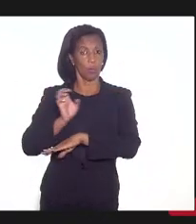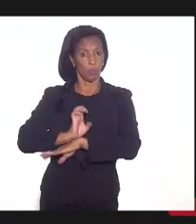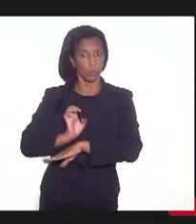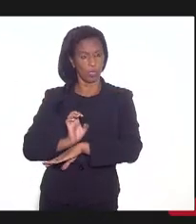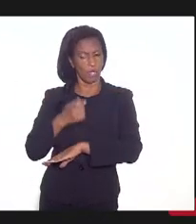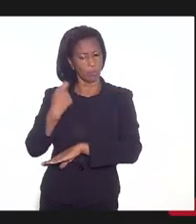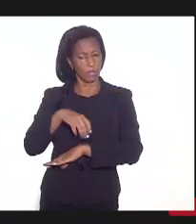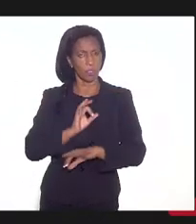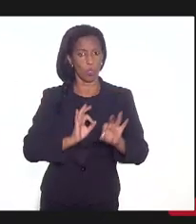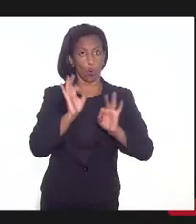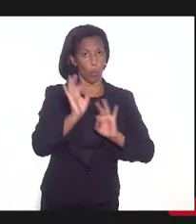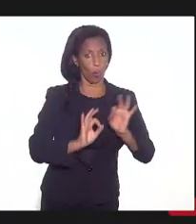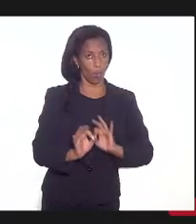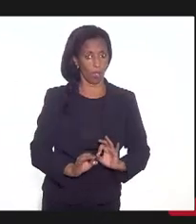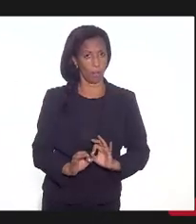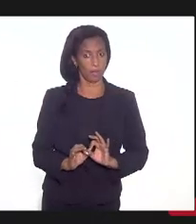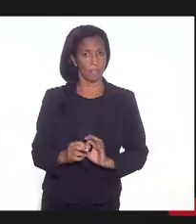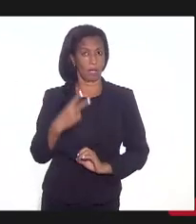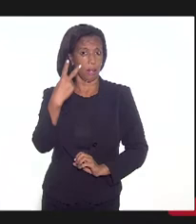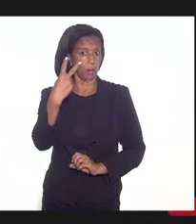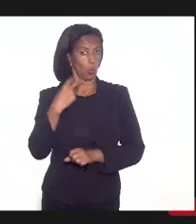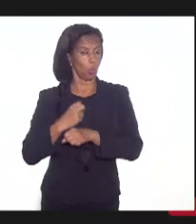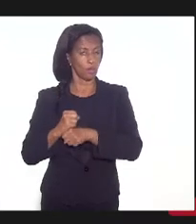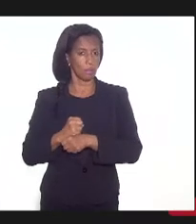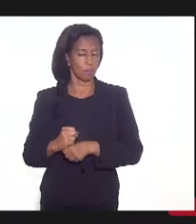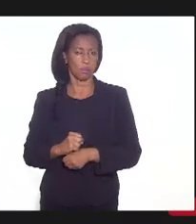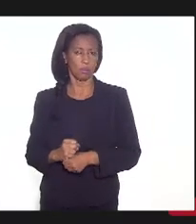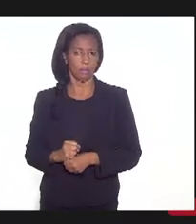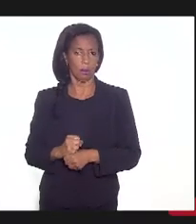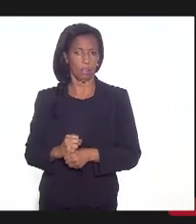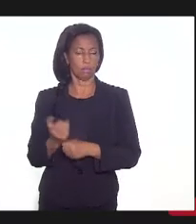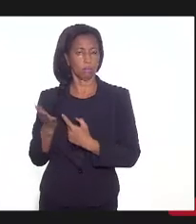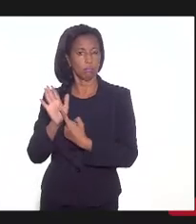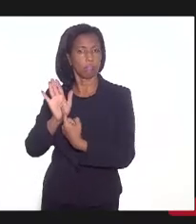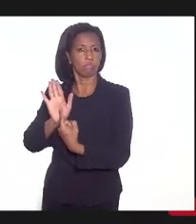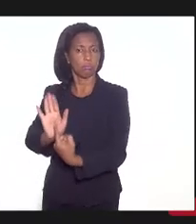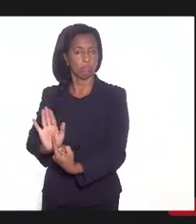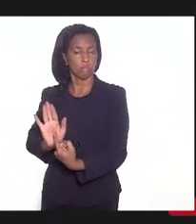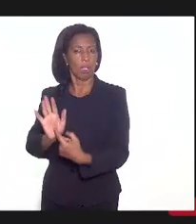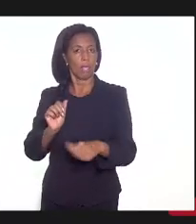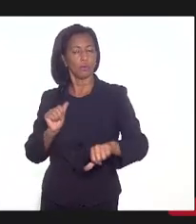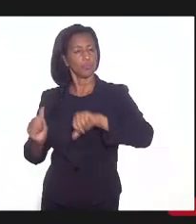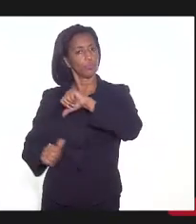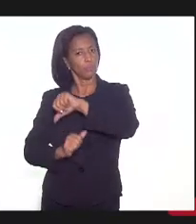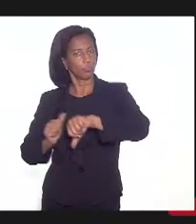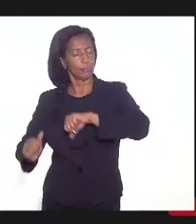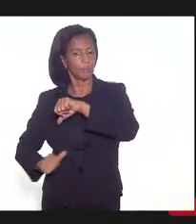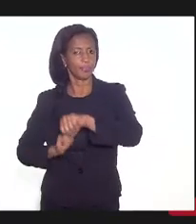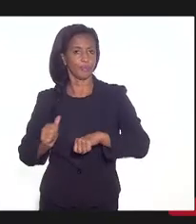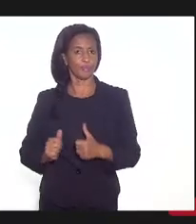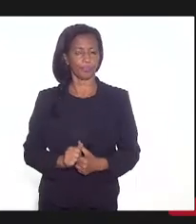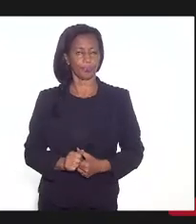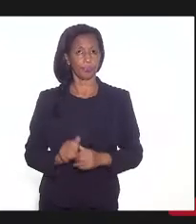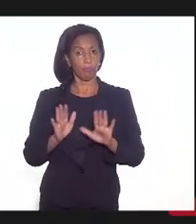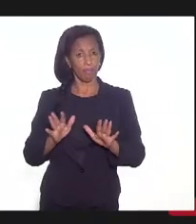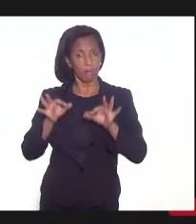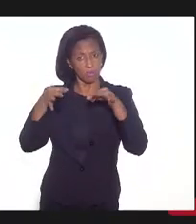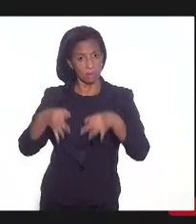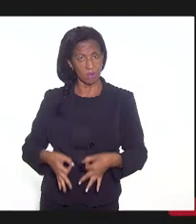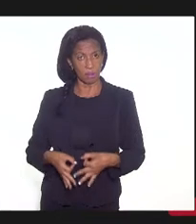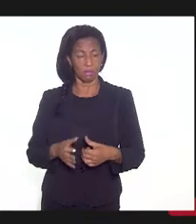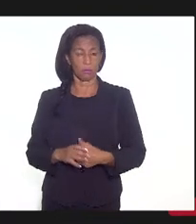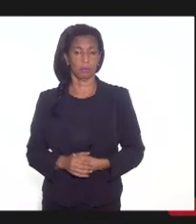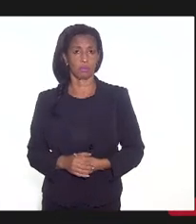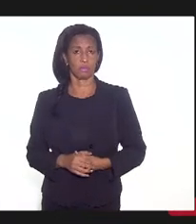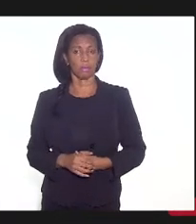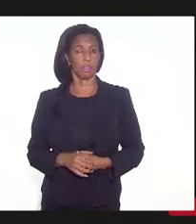organizar para no prazo de até dois anos apresentar as convenções. Mas o ideal é